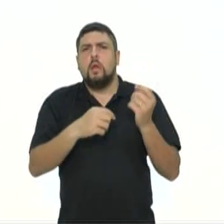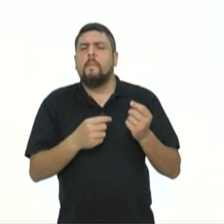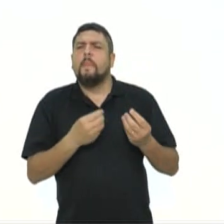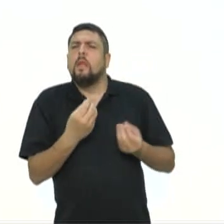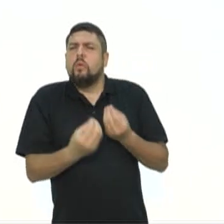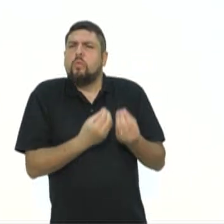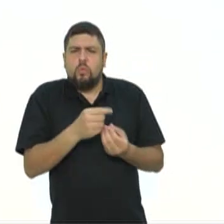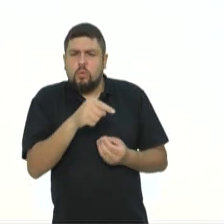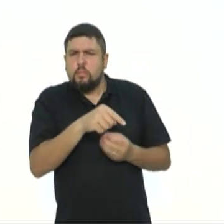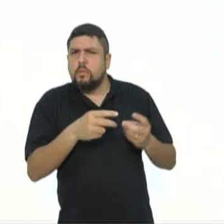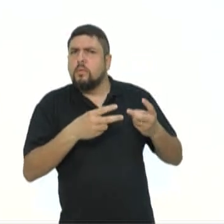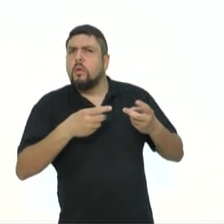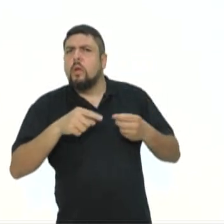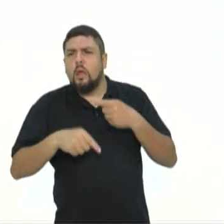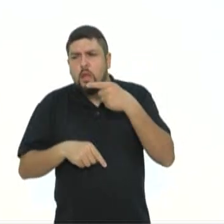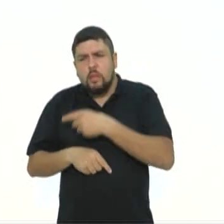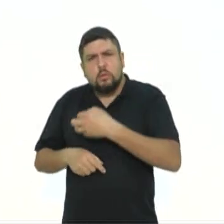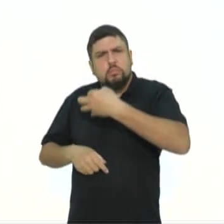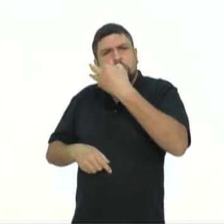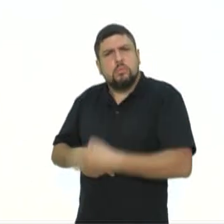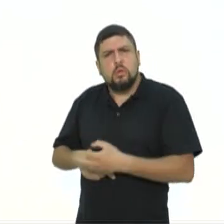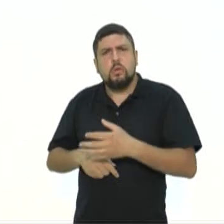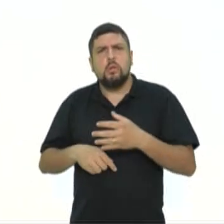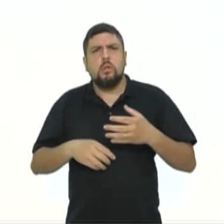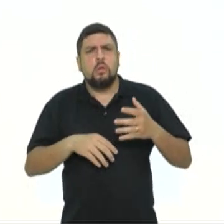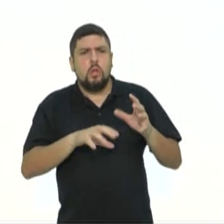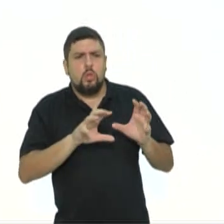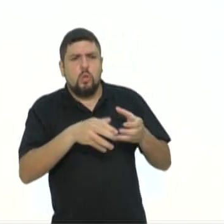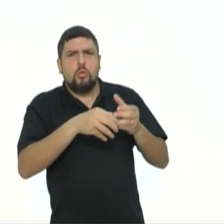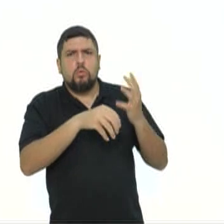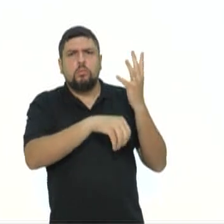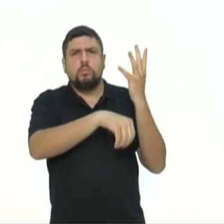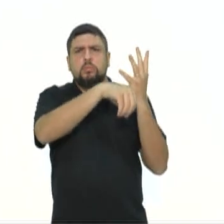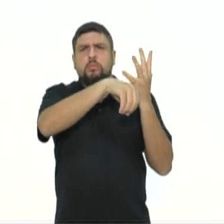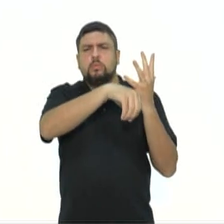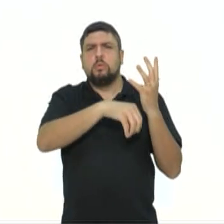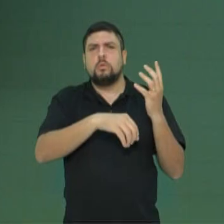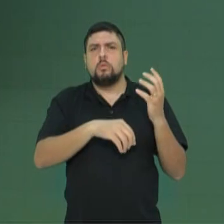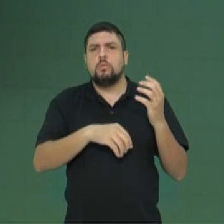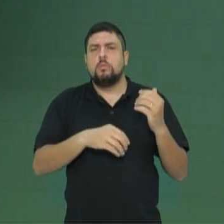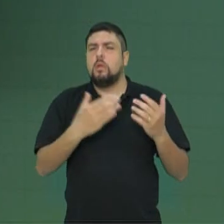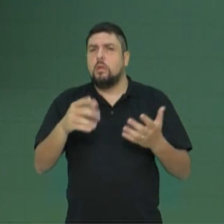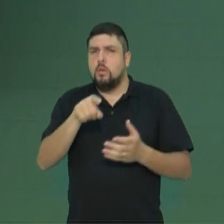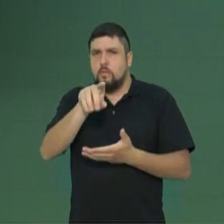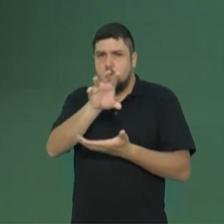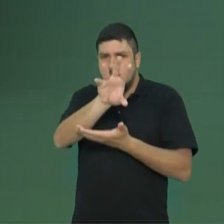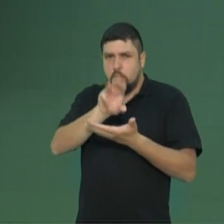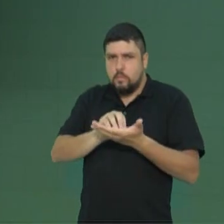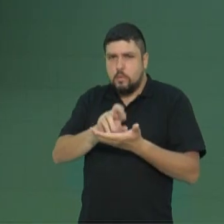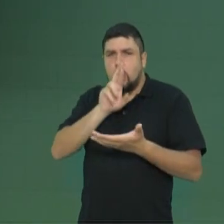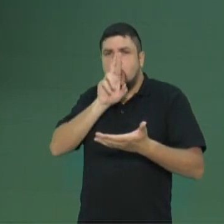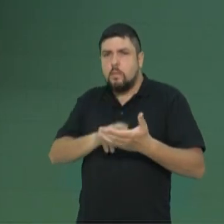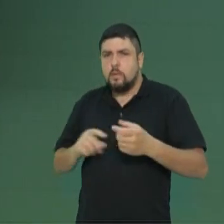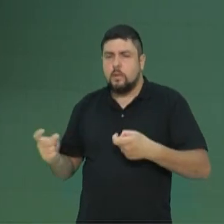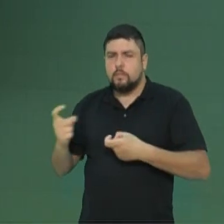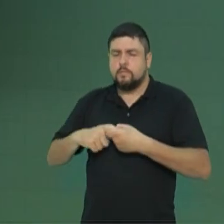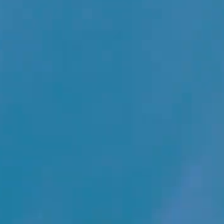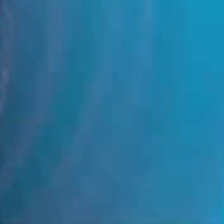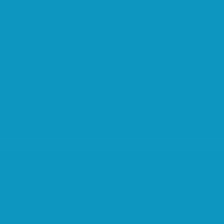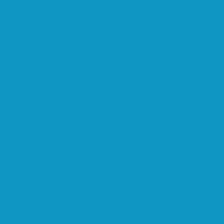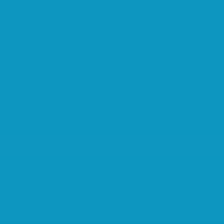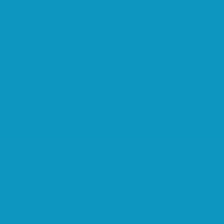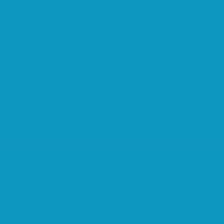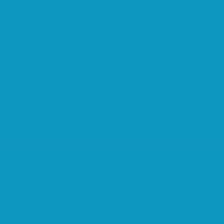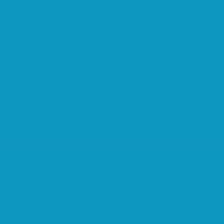dado ao aluno a certeza de que se tratava desse grupo de planta? Então vocês vão anotar, vão resolver e eu já retorno.